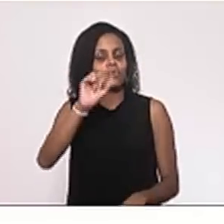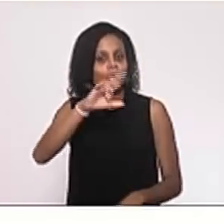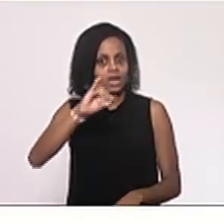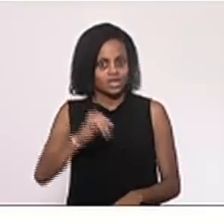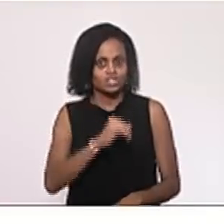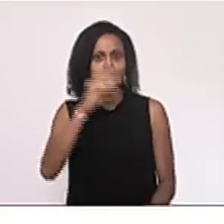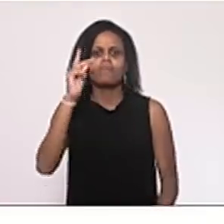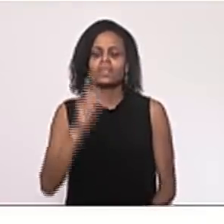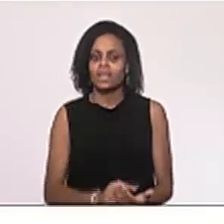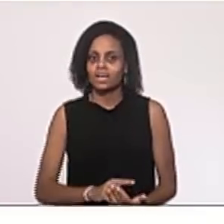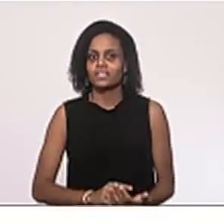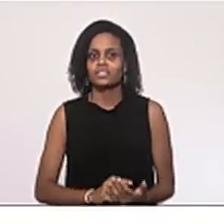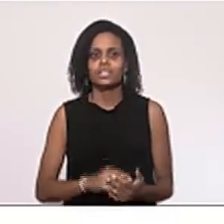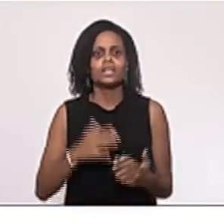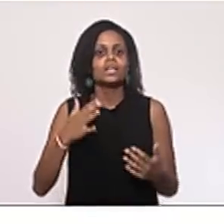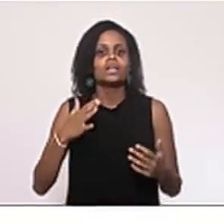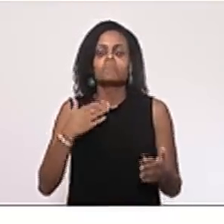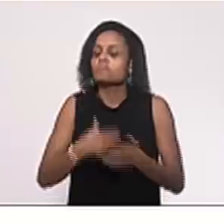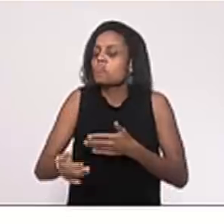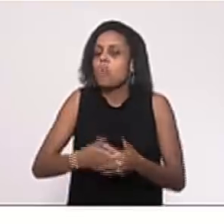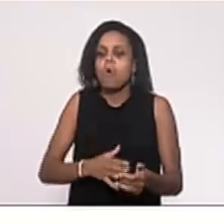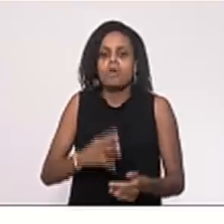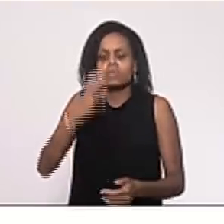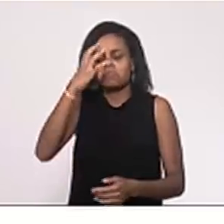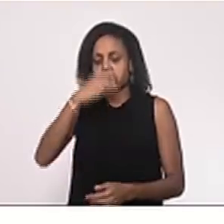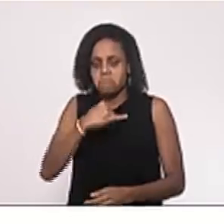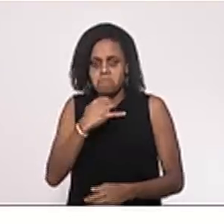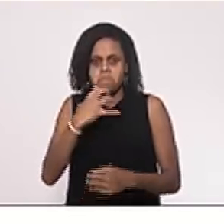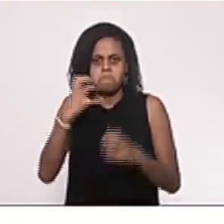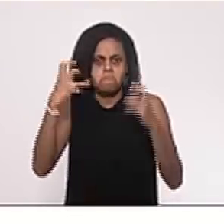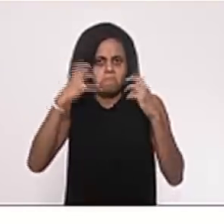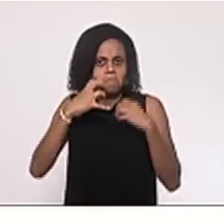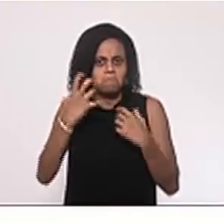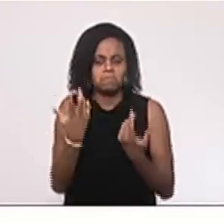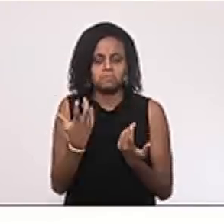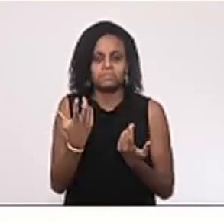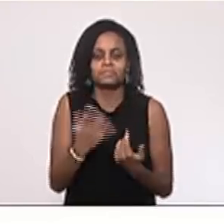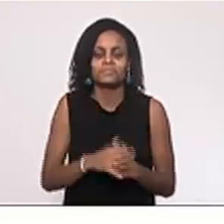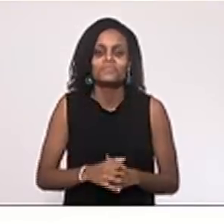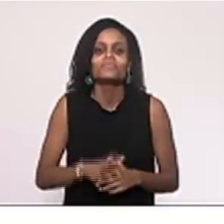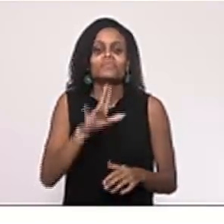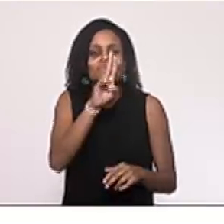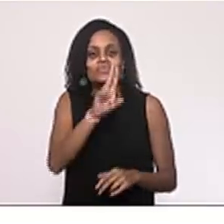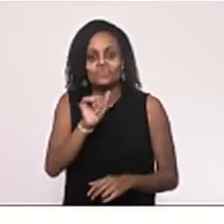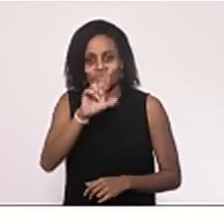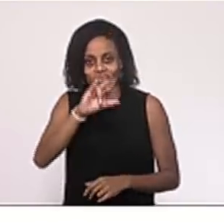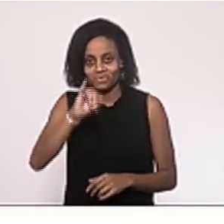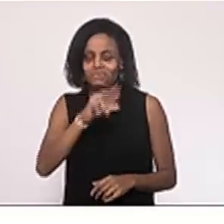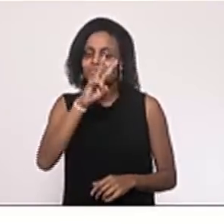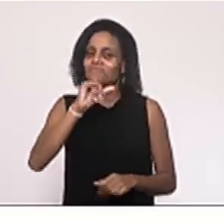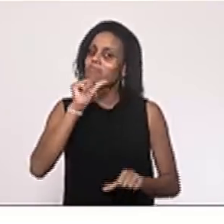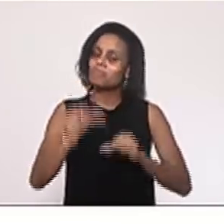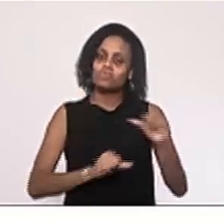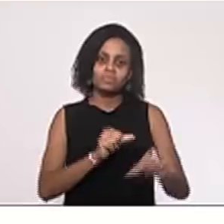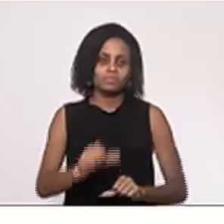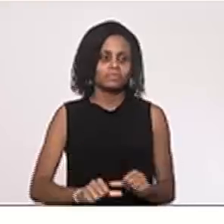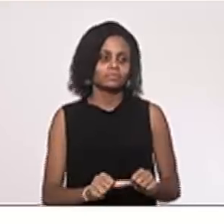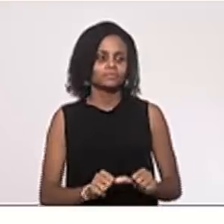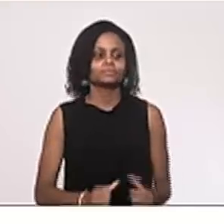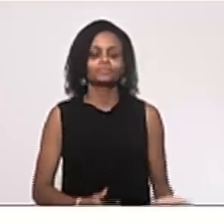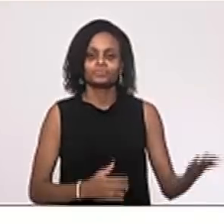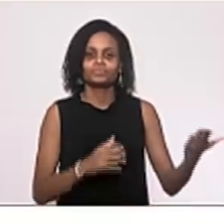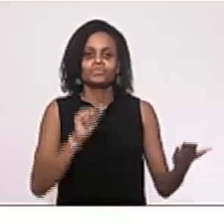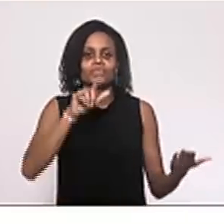custar, faça carinha feia, mas a UERJ vai mudar. Agora, que fique bem claro. Deputado Alexandre Kinoploch.